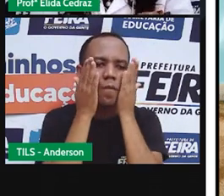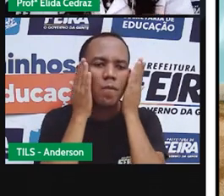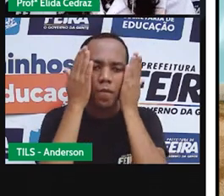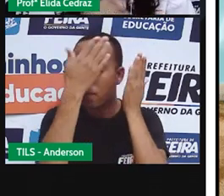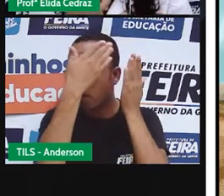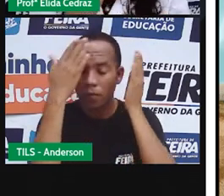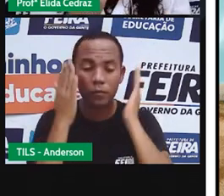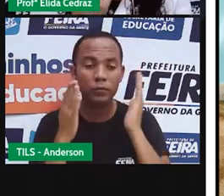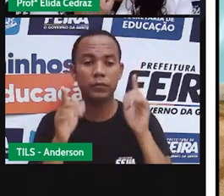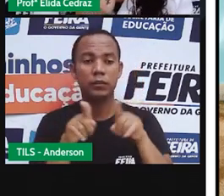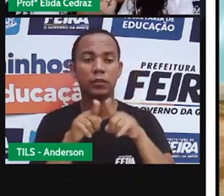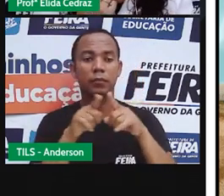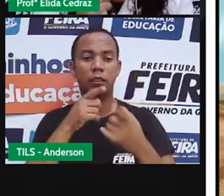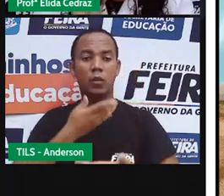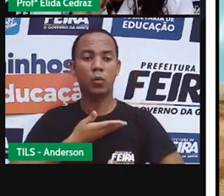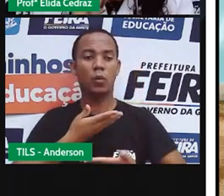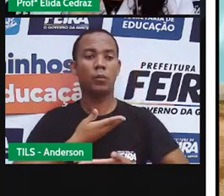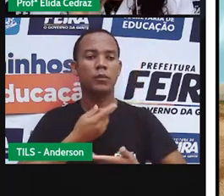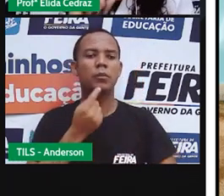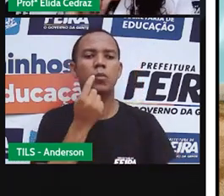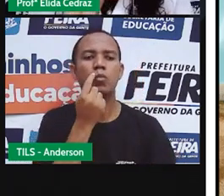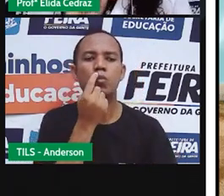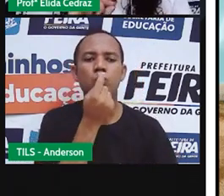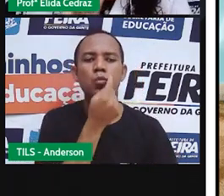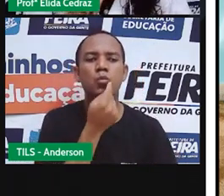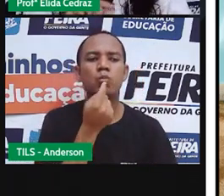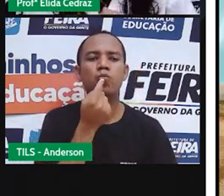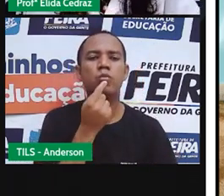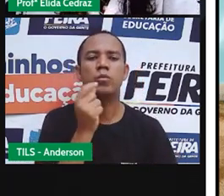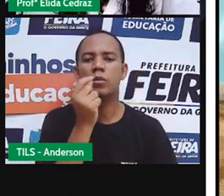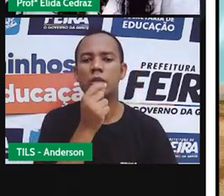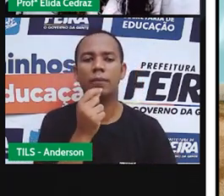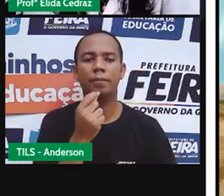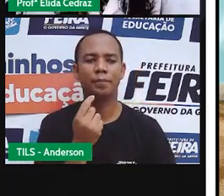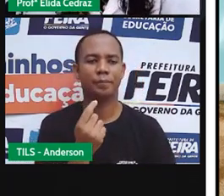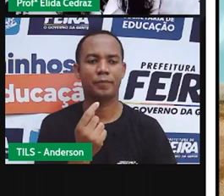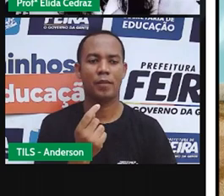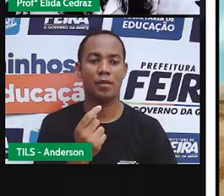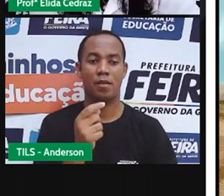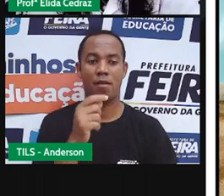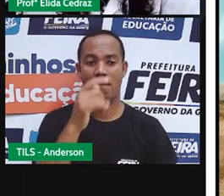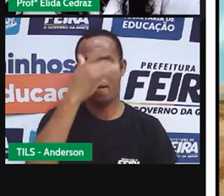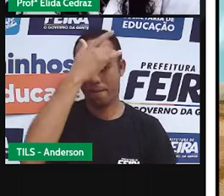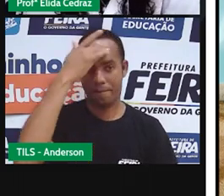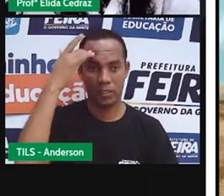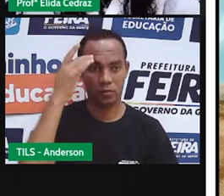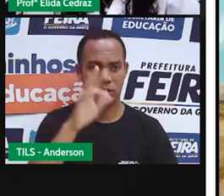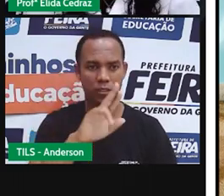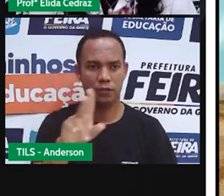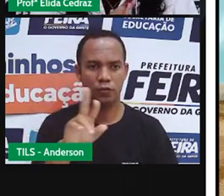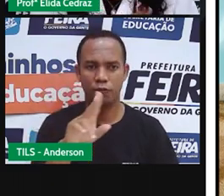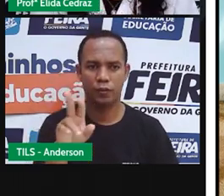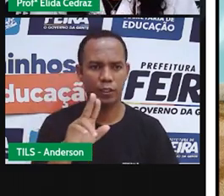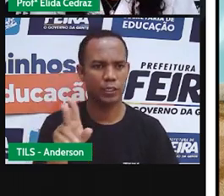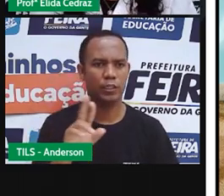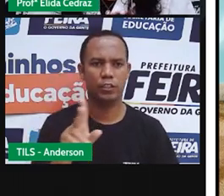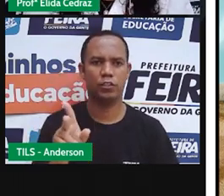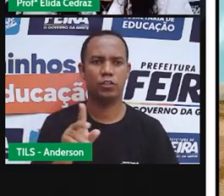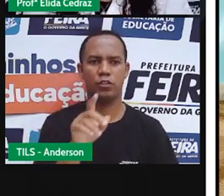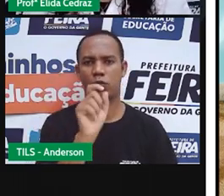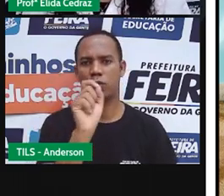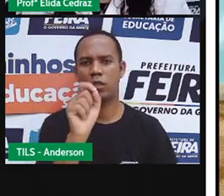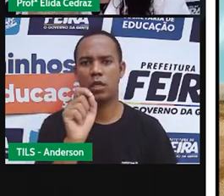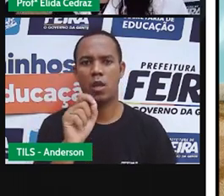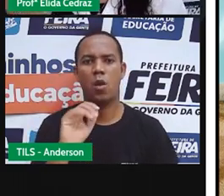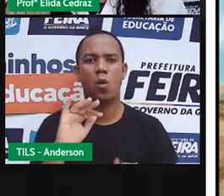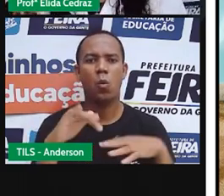para o corpo e para os lábios. Cada pessoa, pelo tom de pele, ele tem um